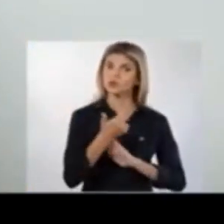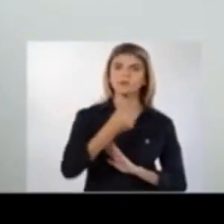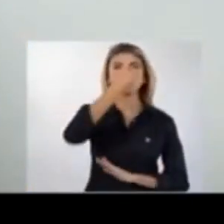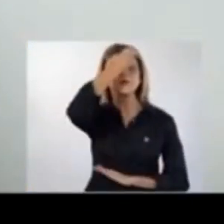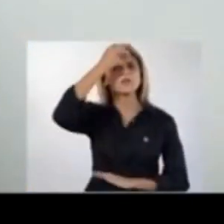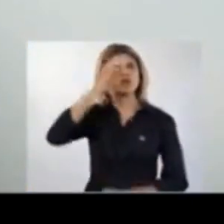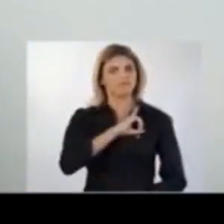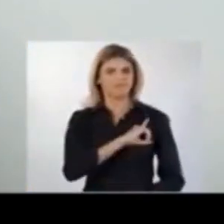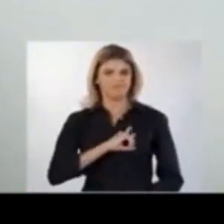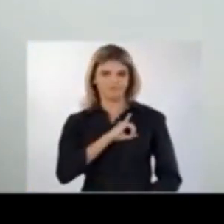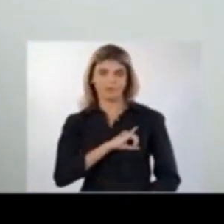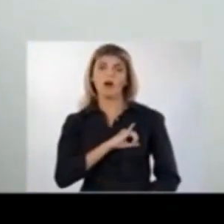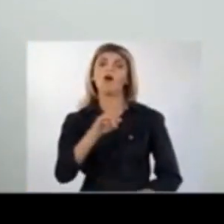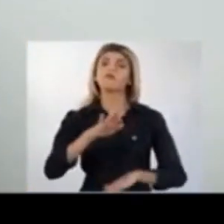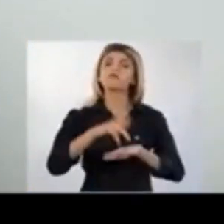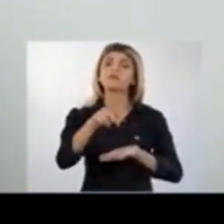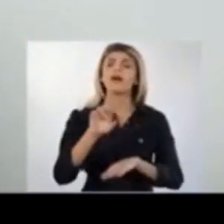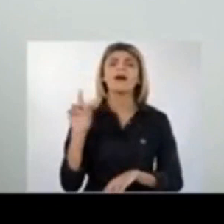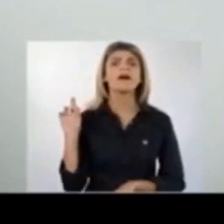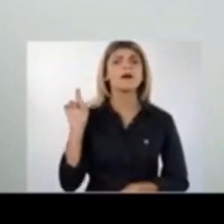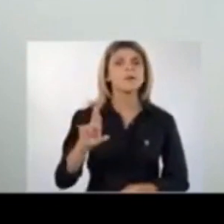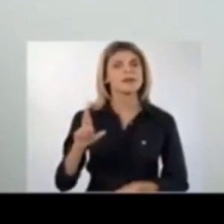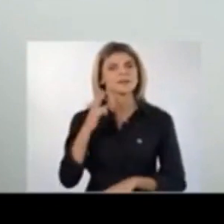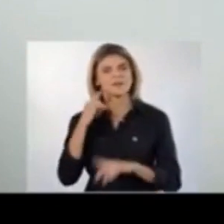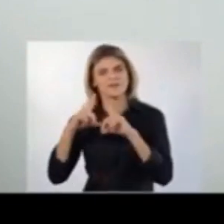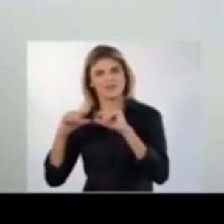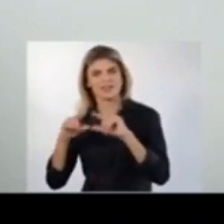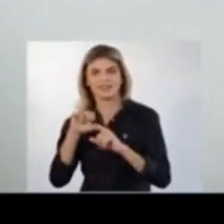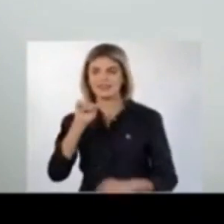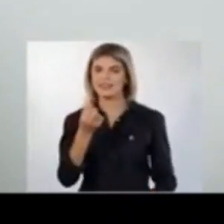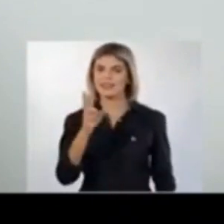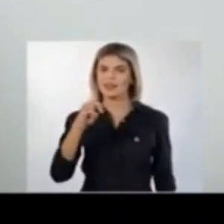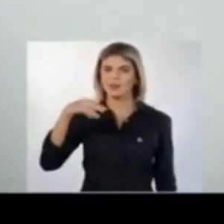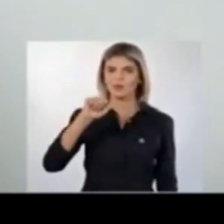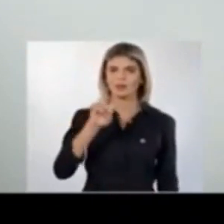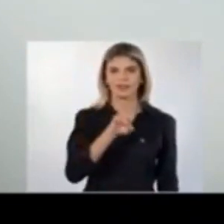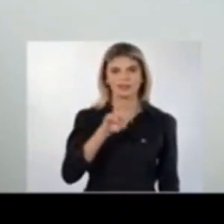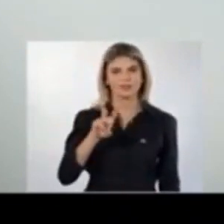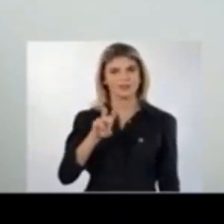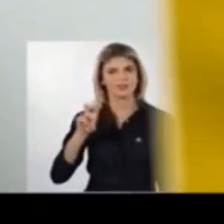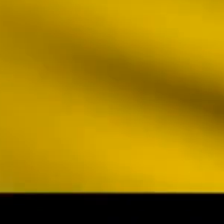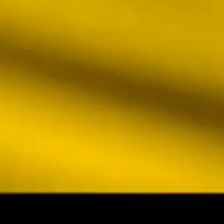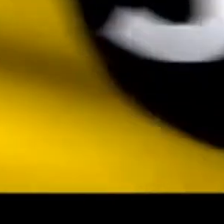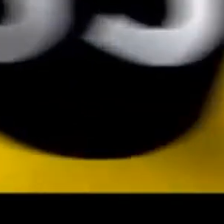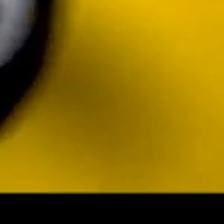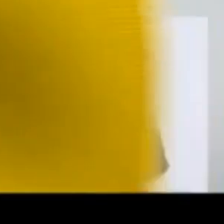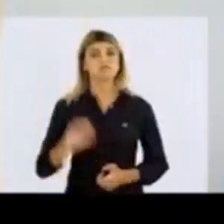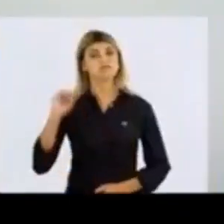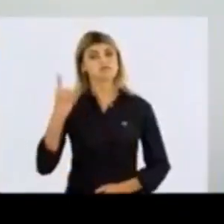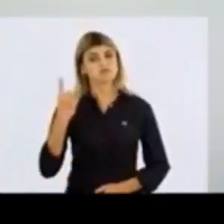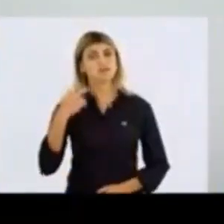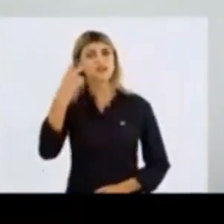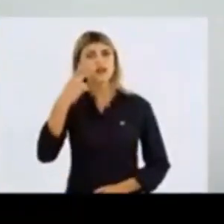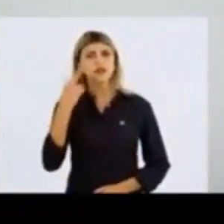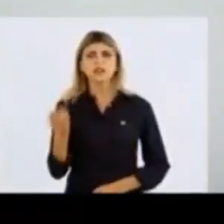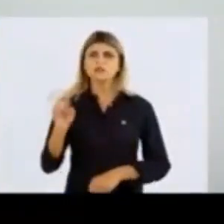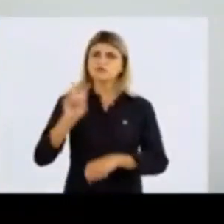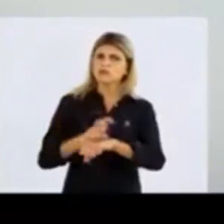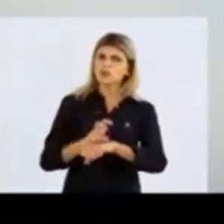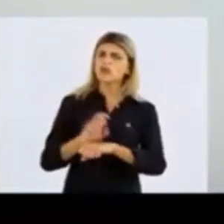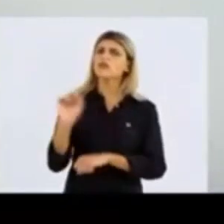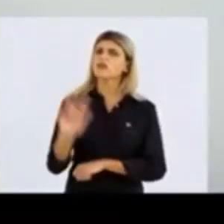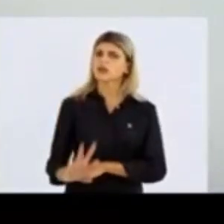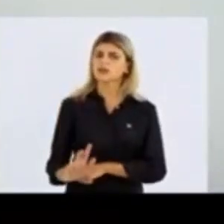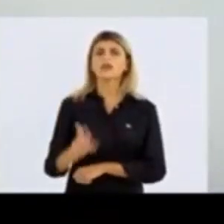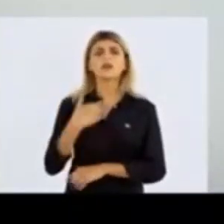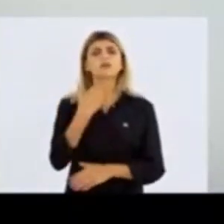e duas vezes prefeito de São João de Miriti, quero ser o seu representante na Câmara Federal. Sandro Matos, 5555. Fui vereador por